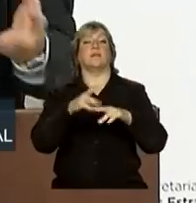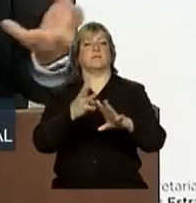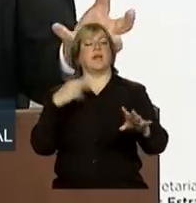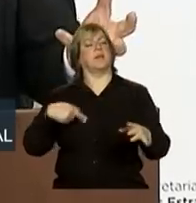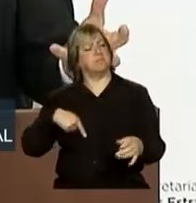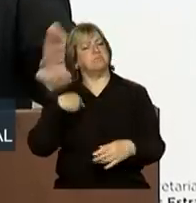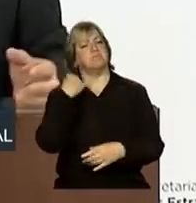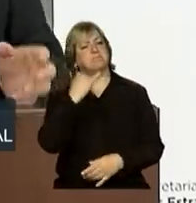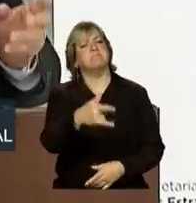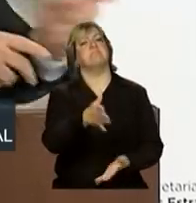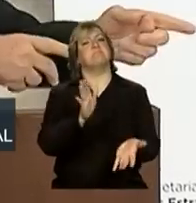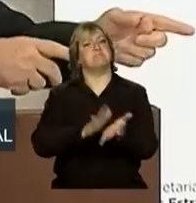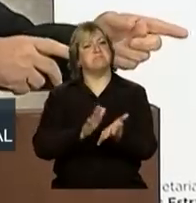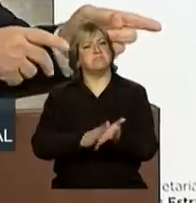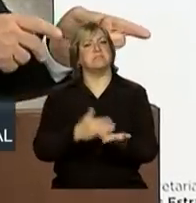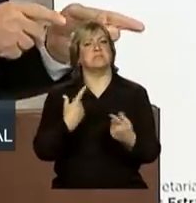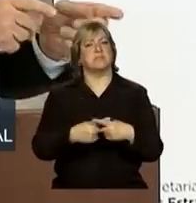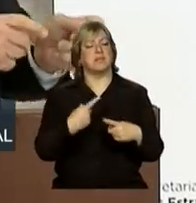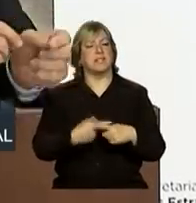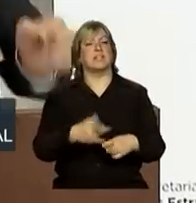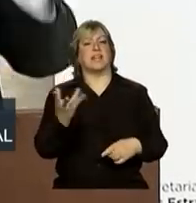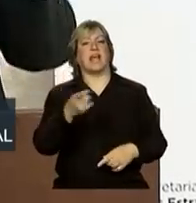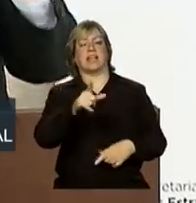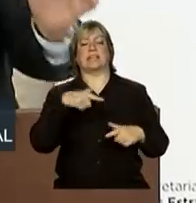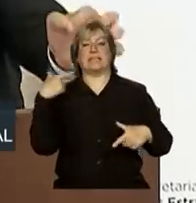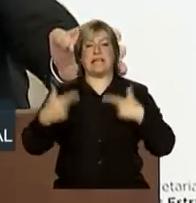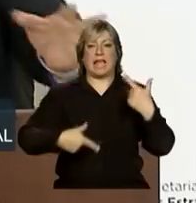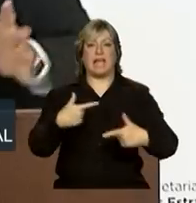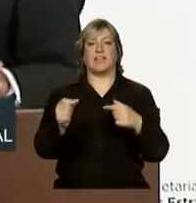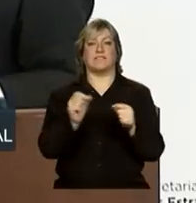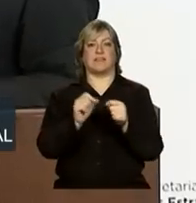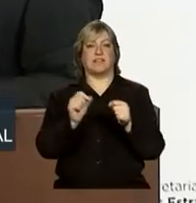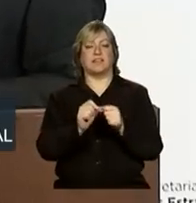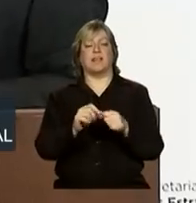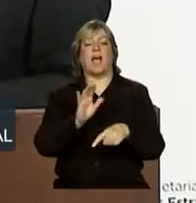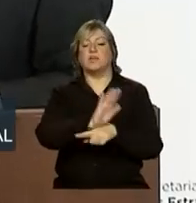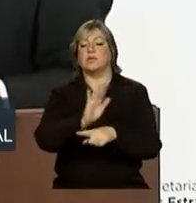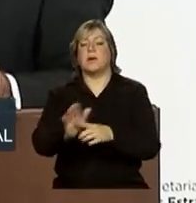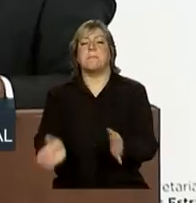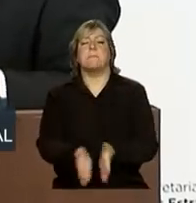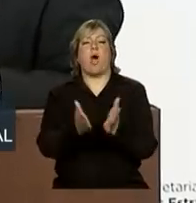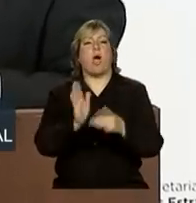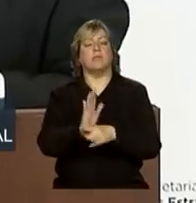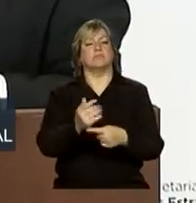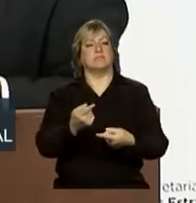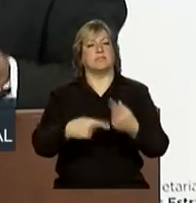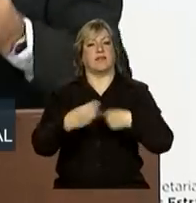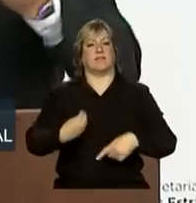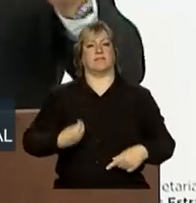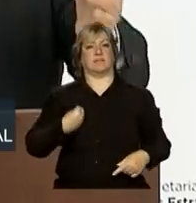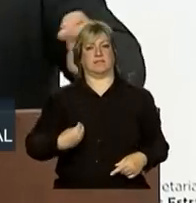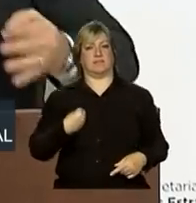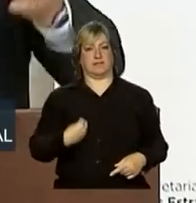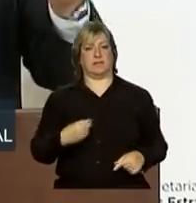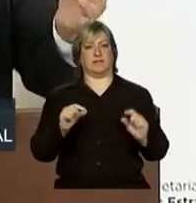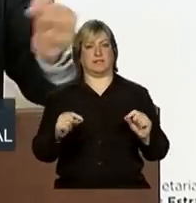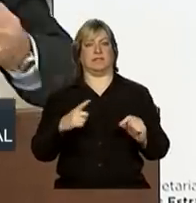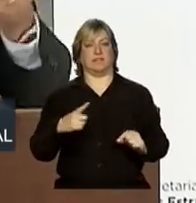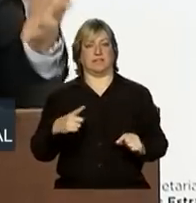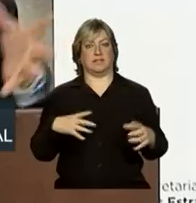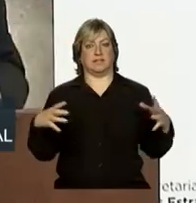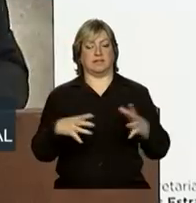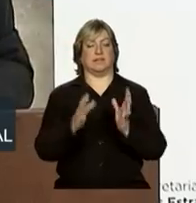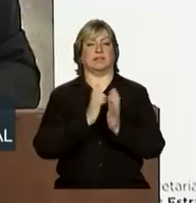parabéns, porque é uma grande obra toda hora que você atinge o mais miserável. Que, para nós, que não sabíamos, que esse camarada chegava